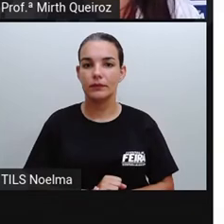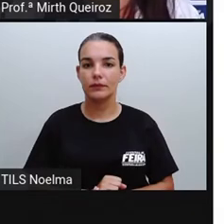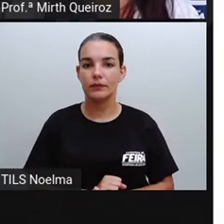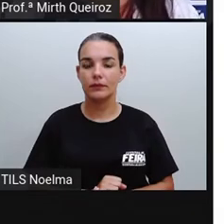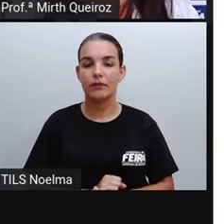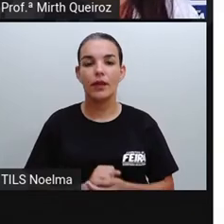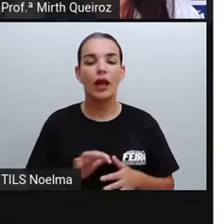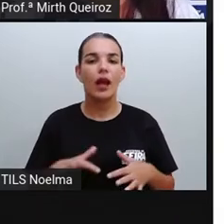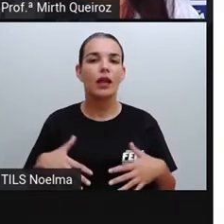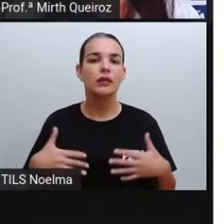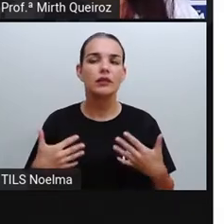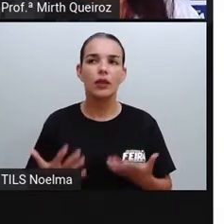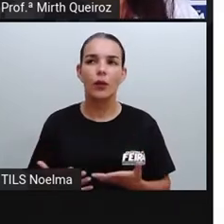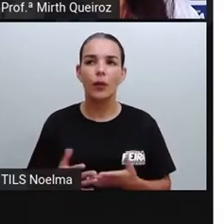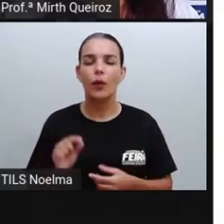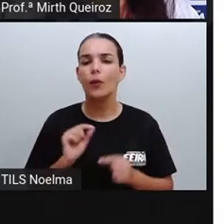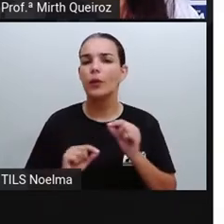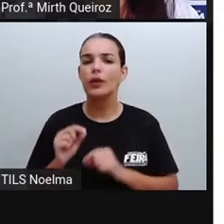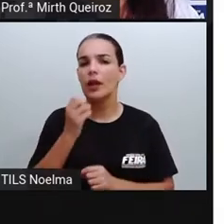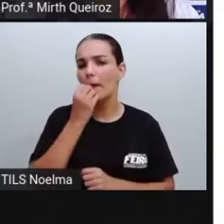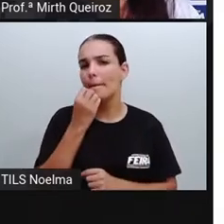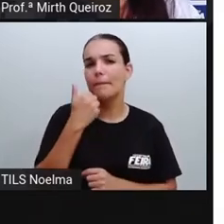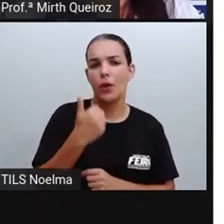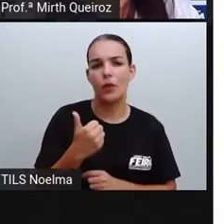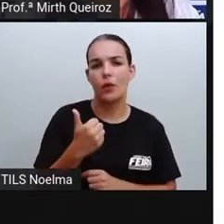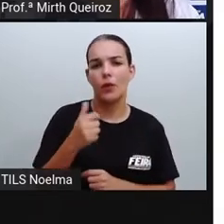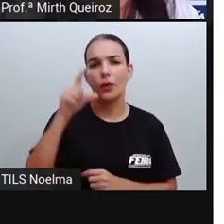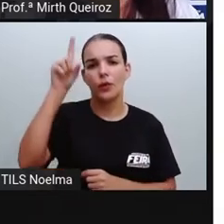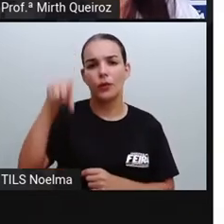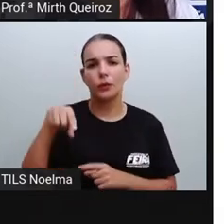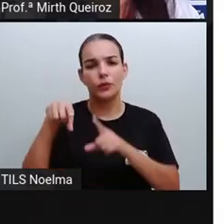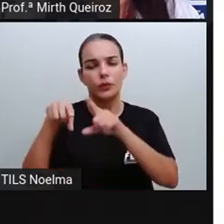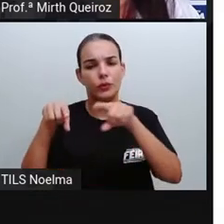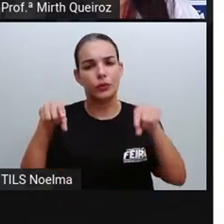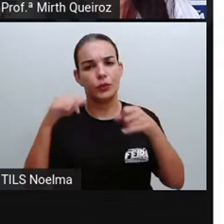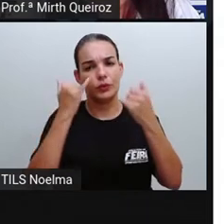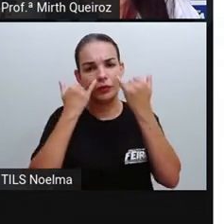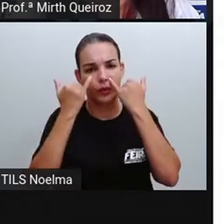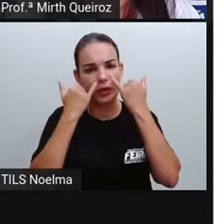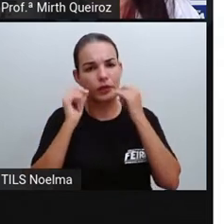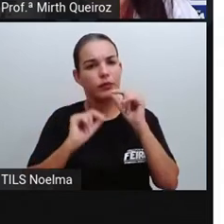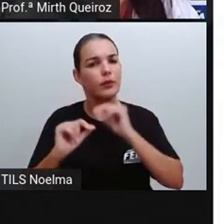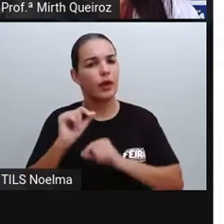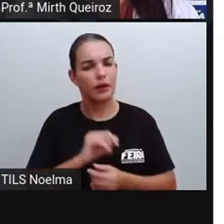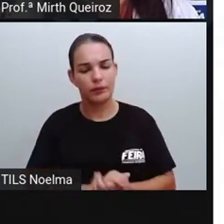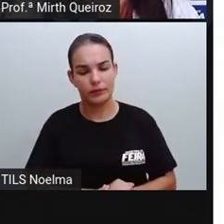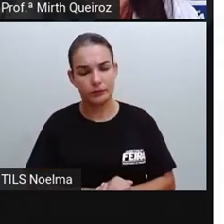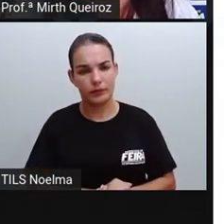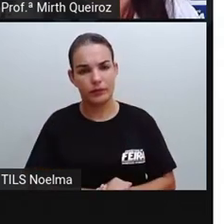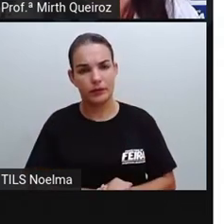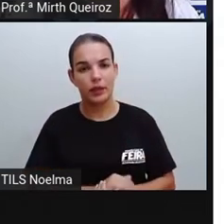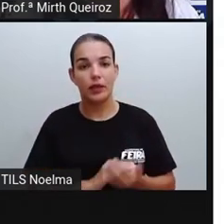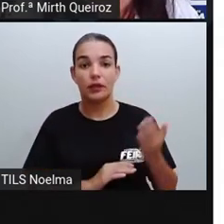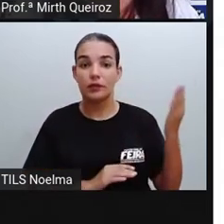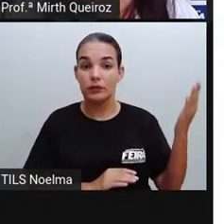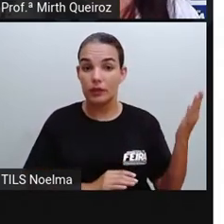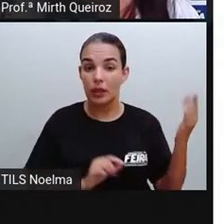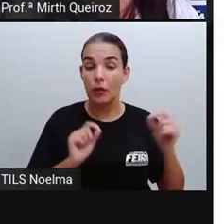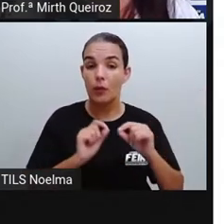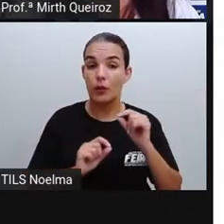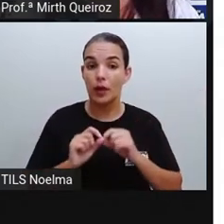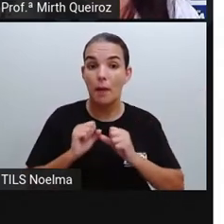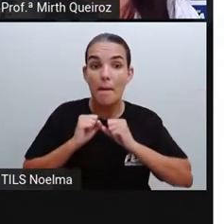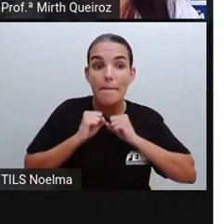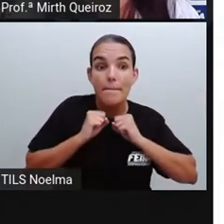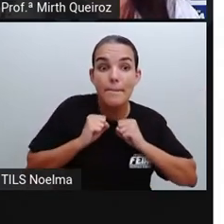Qual é que é a vantagem do infográfico? A vantagem do infográfico é a capacidade